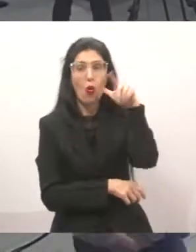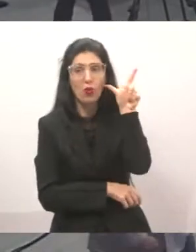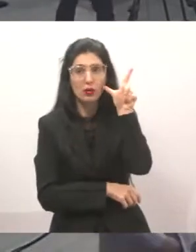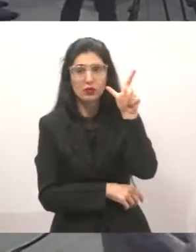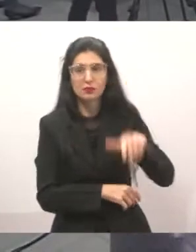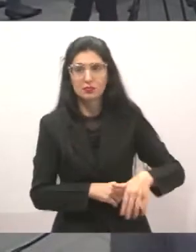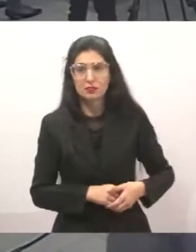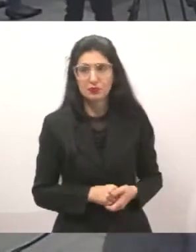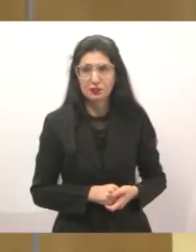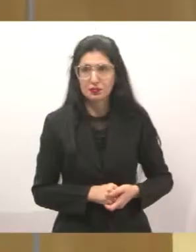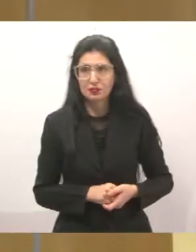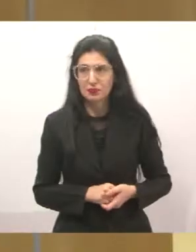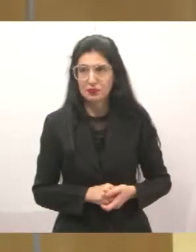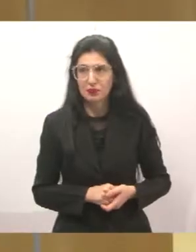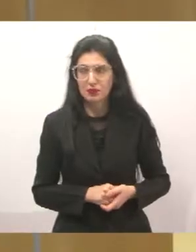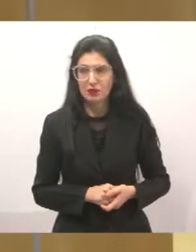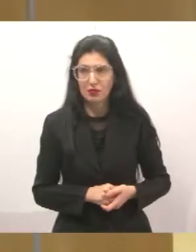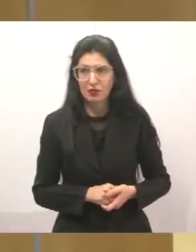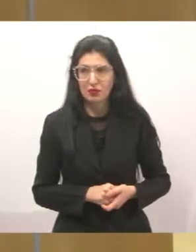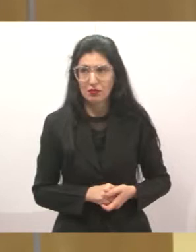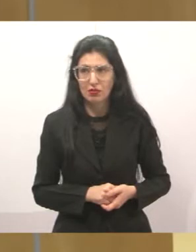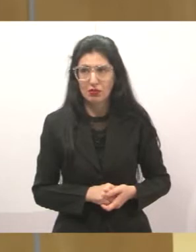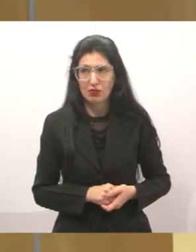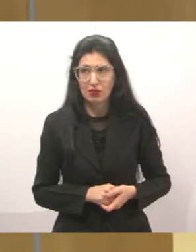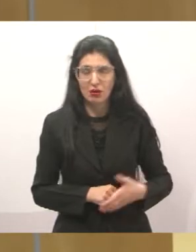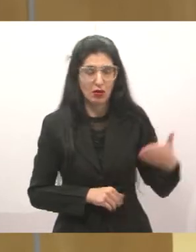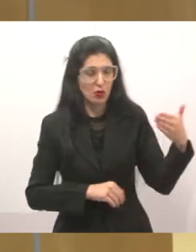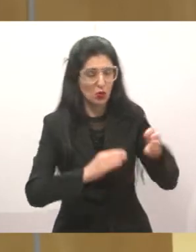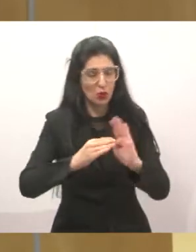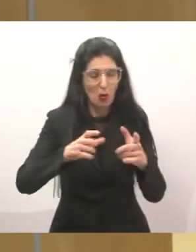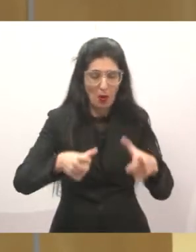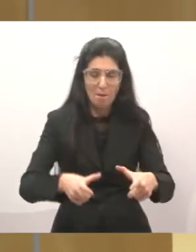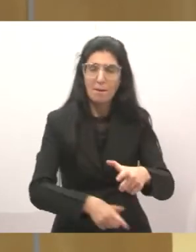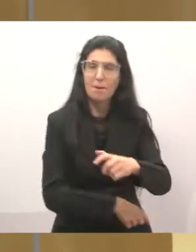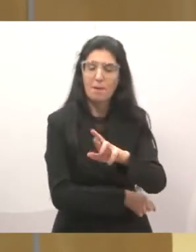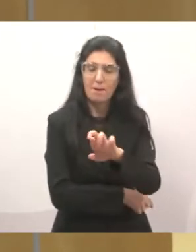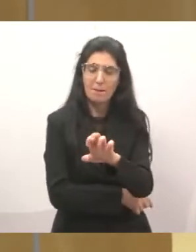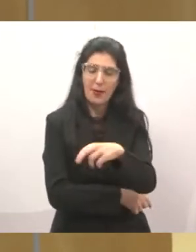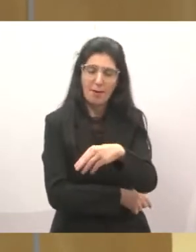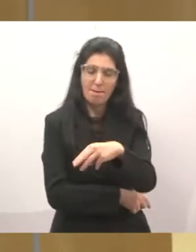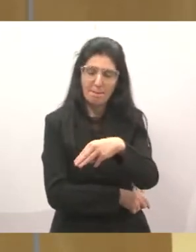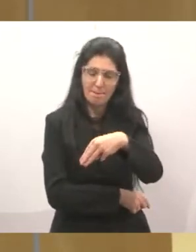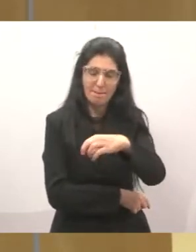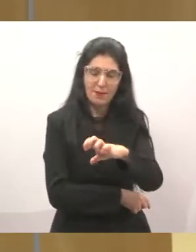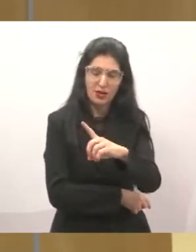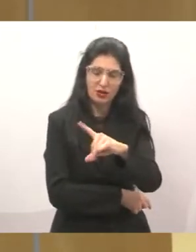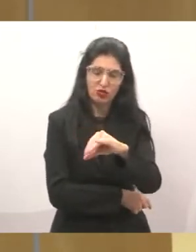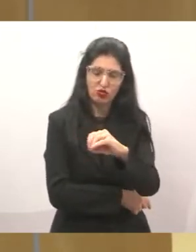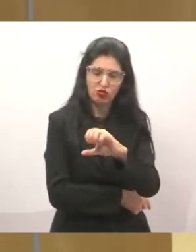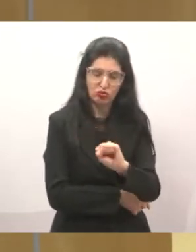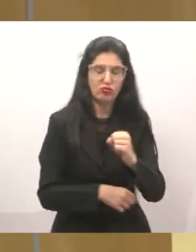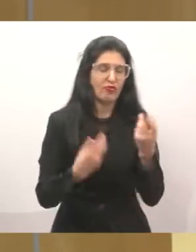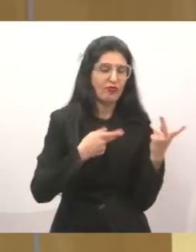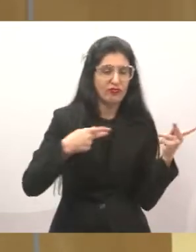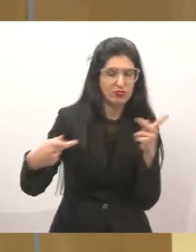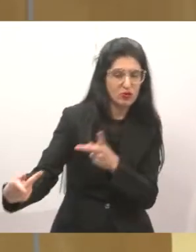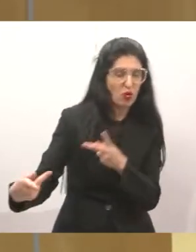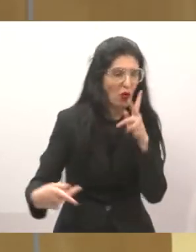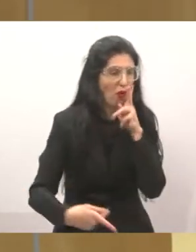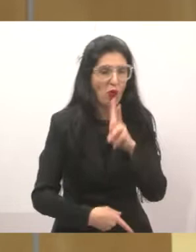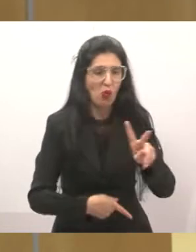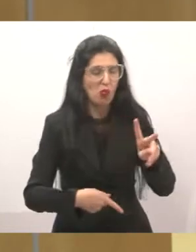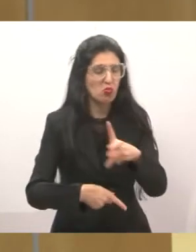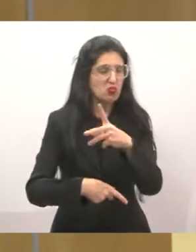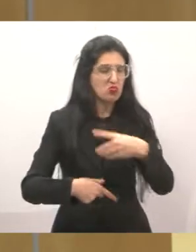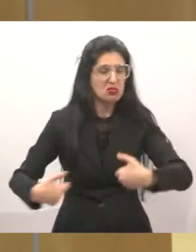Ontem eu tive até o bairro do Zé Médio, fazendo uma visita ali naquela comunidade, olhando como estão as estradas